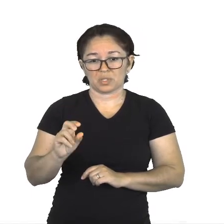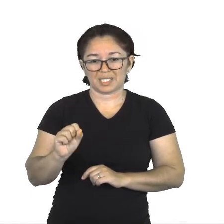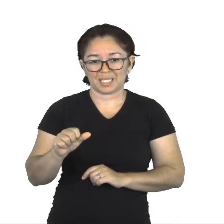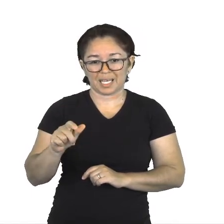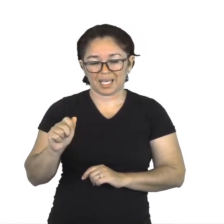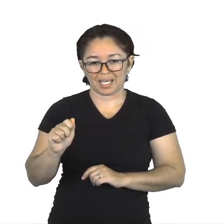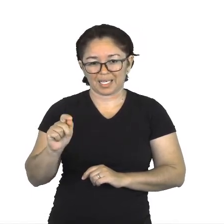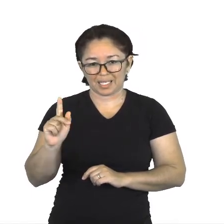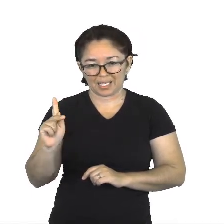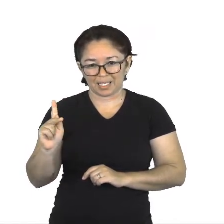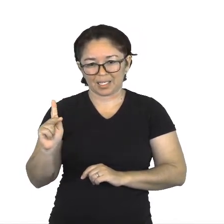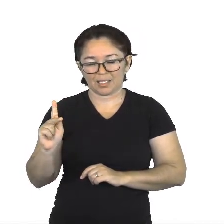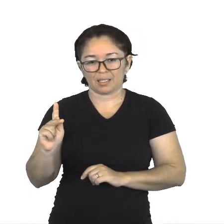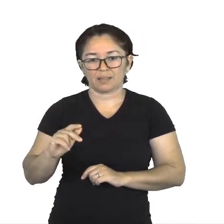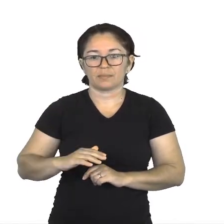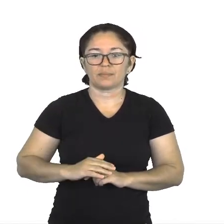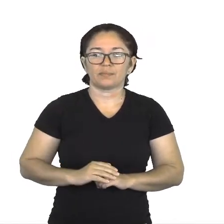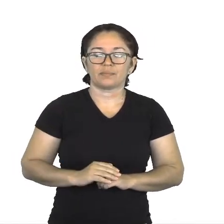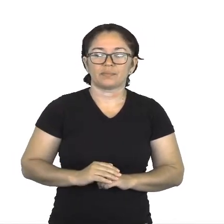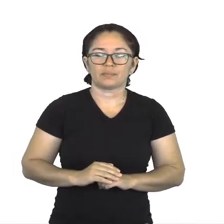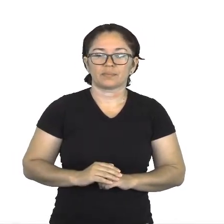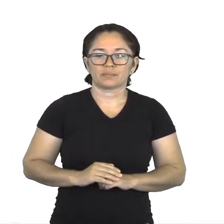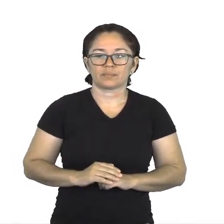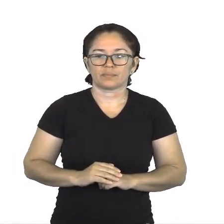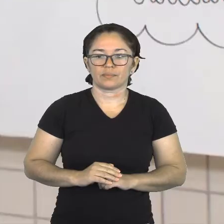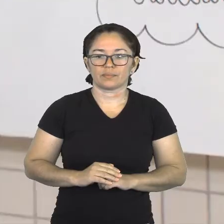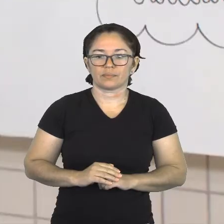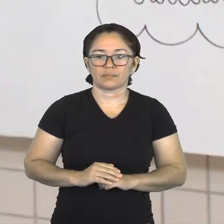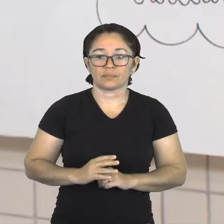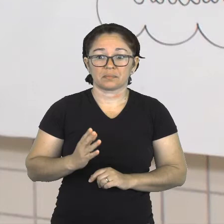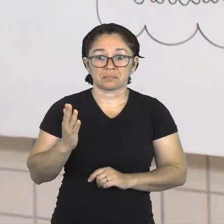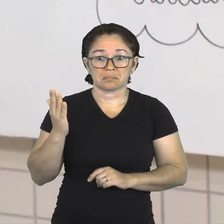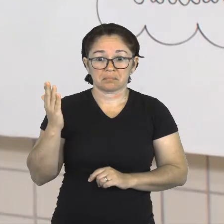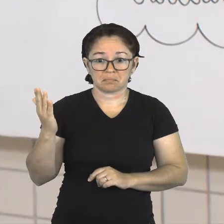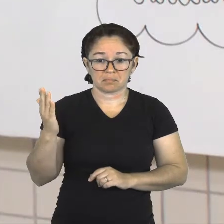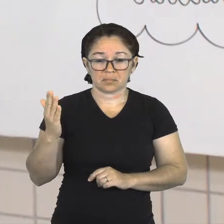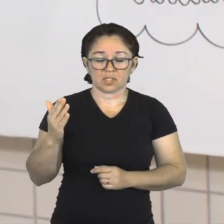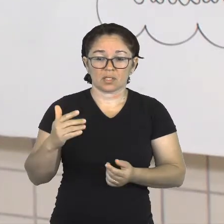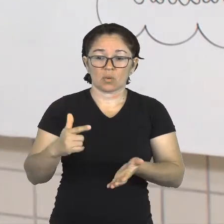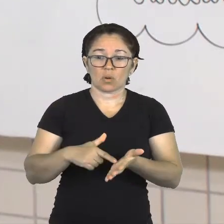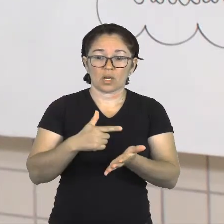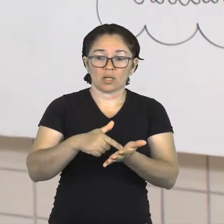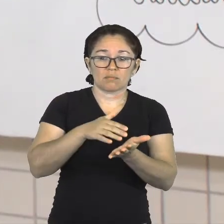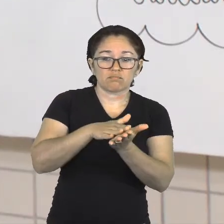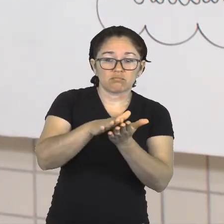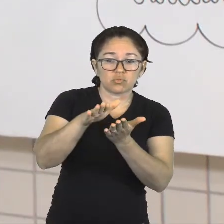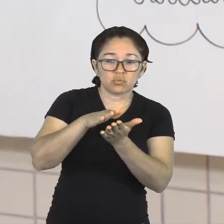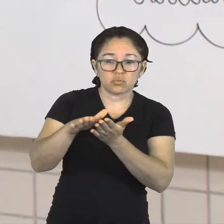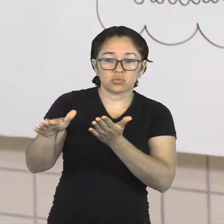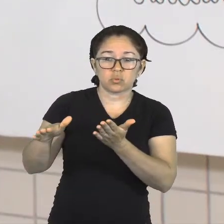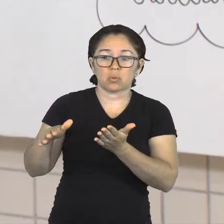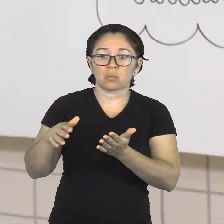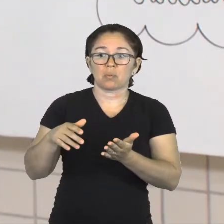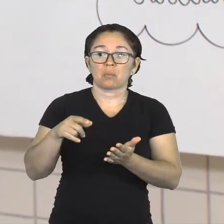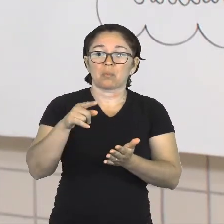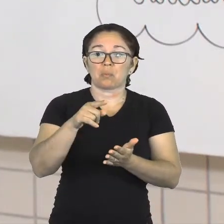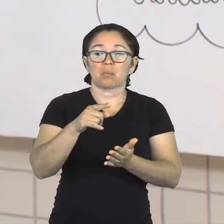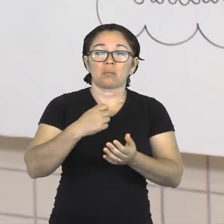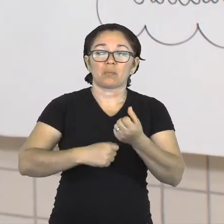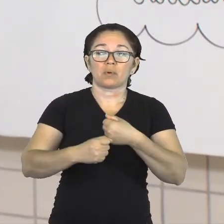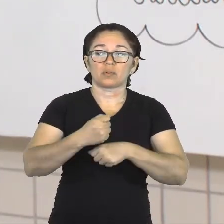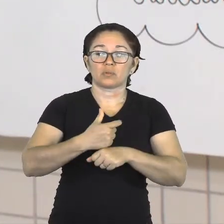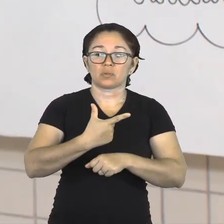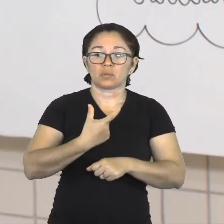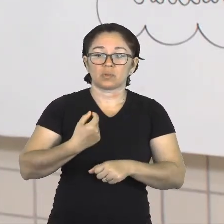vocês viram um pouquinho lá na resenha, que ganhou muitos prêmios com esse livro, que foi lançado em 2005,